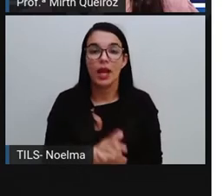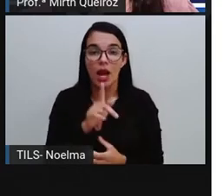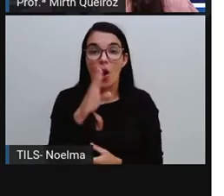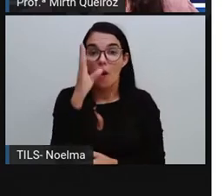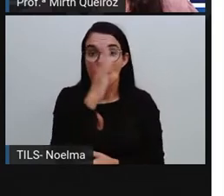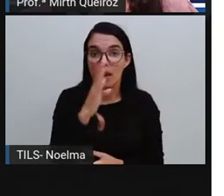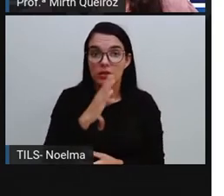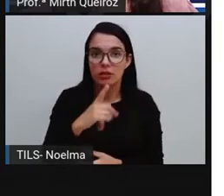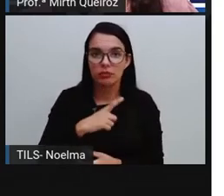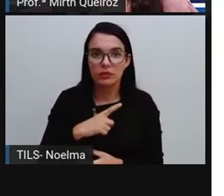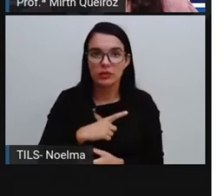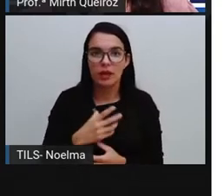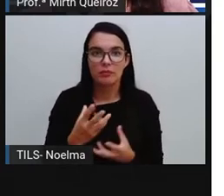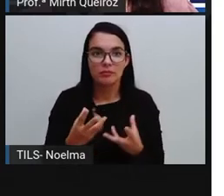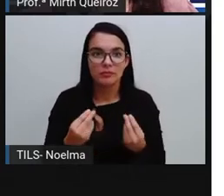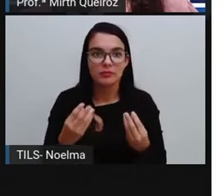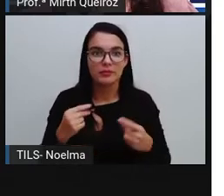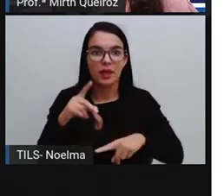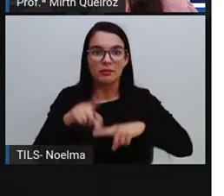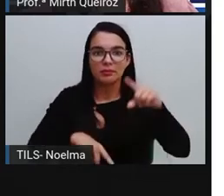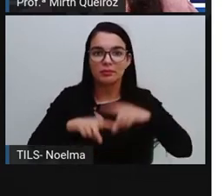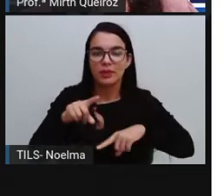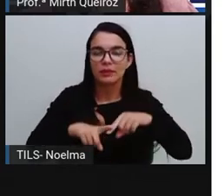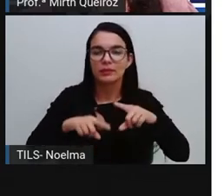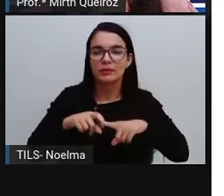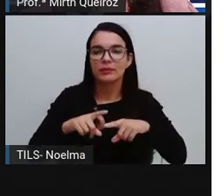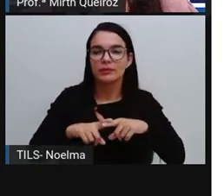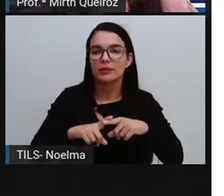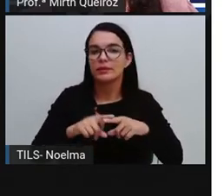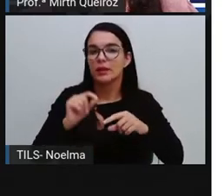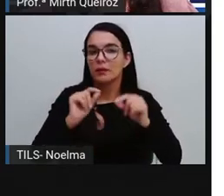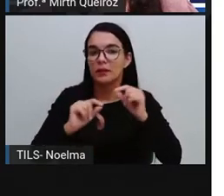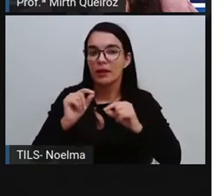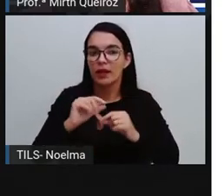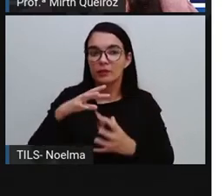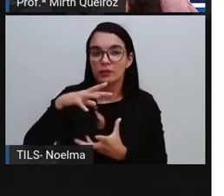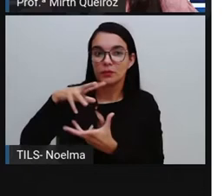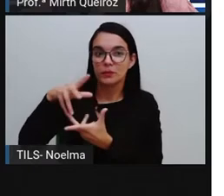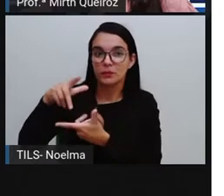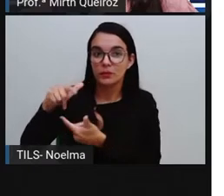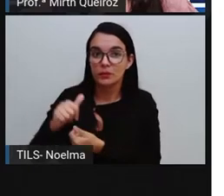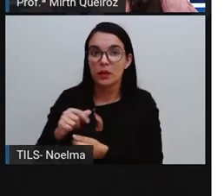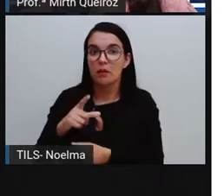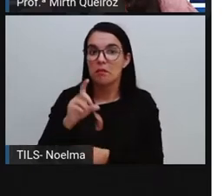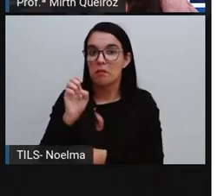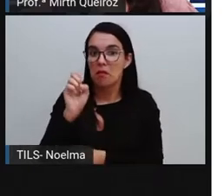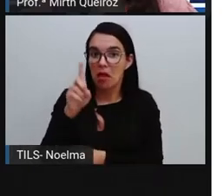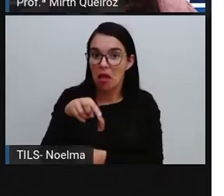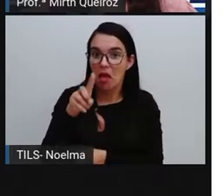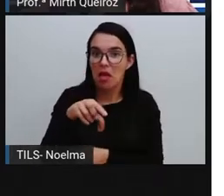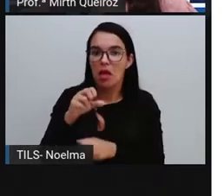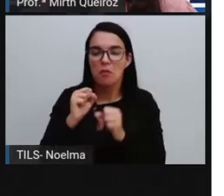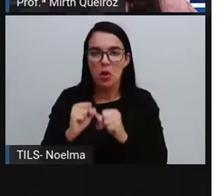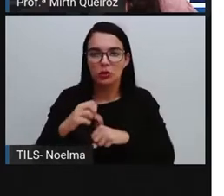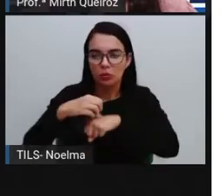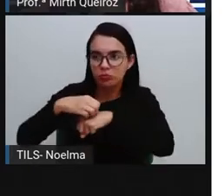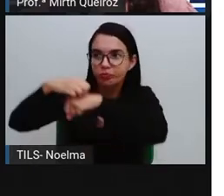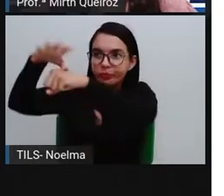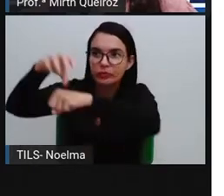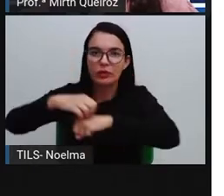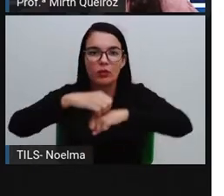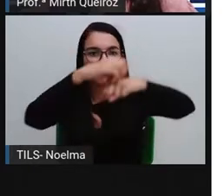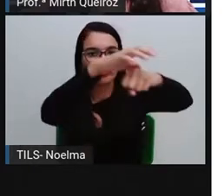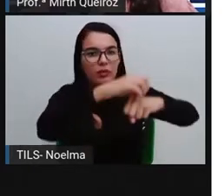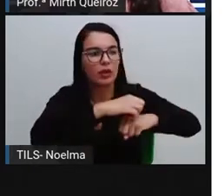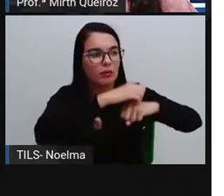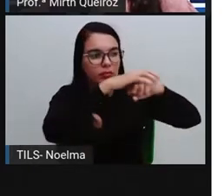os grandes produtores de petróleo do mundo. Porém, sua produção ainda não garante o grau exportador. Embora já comece a se exportar, né?